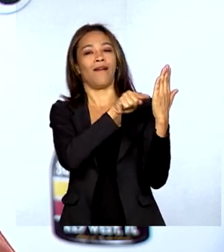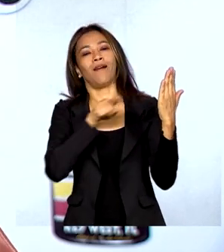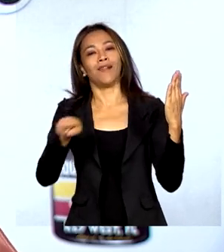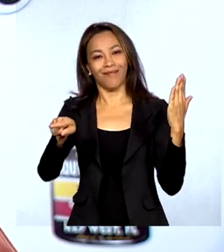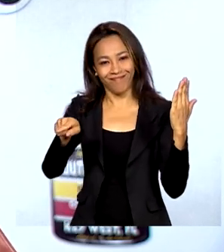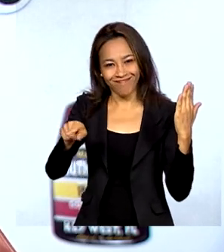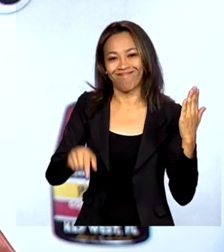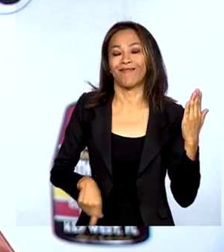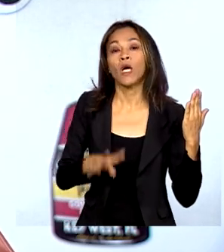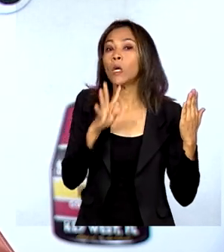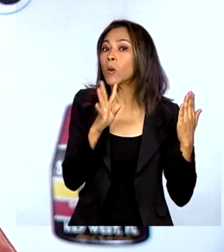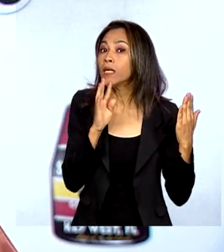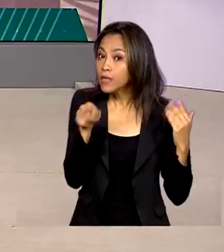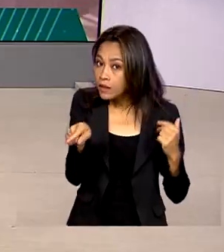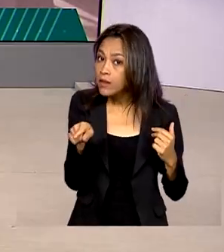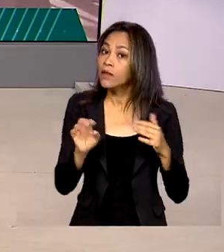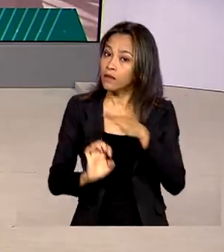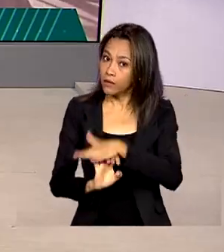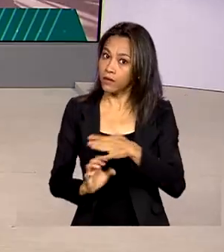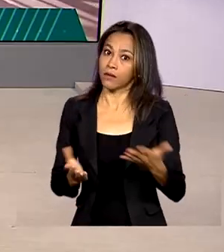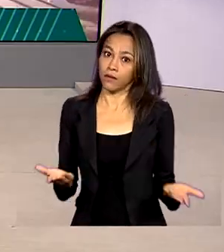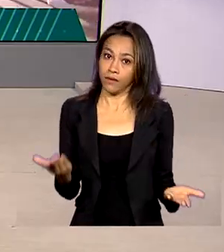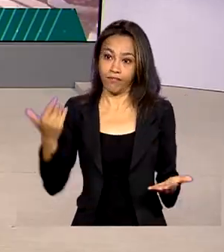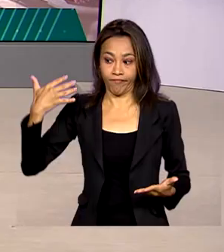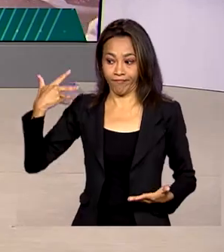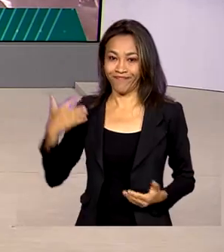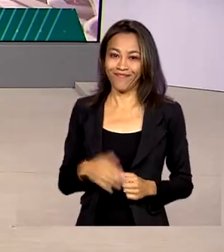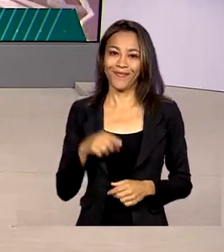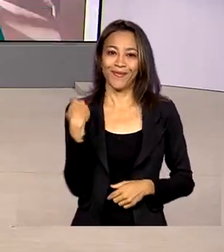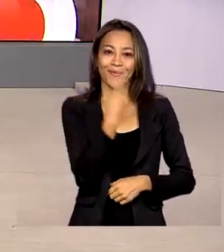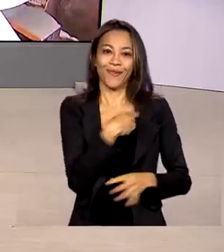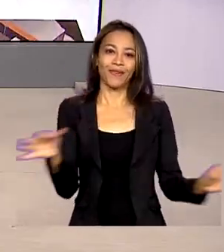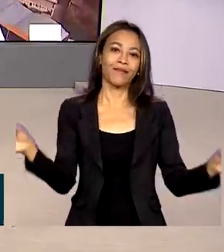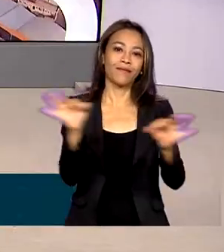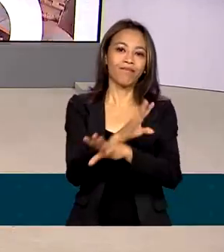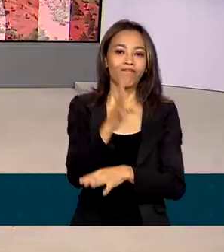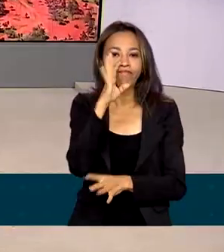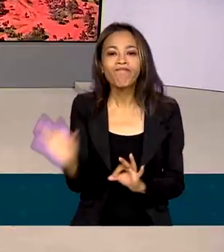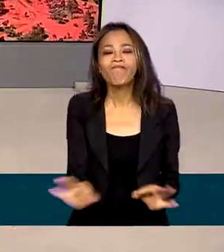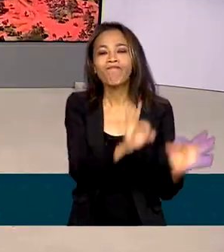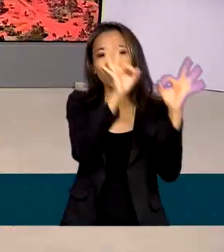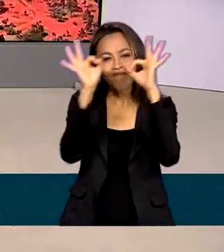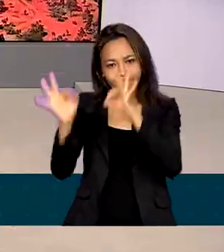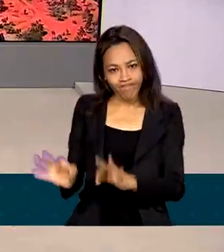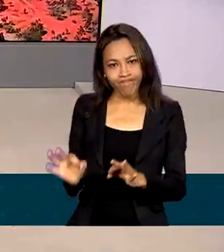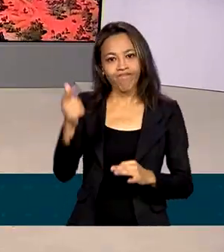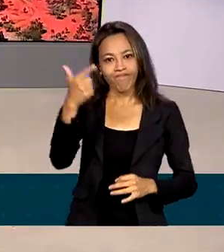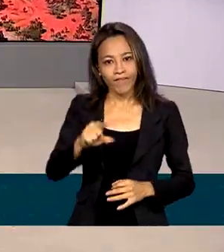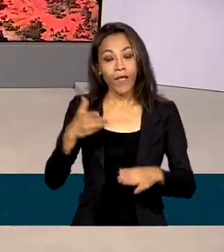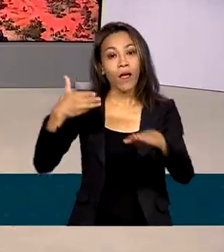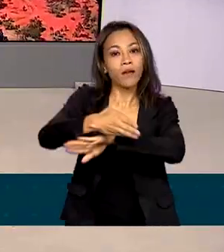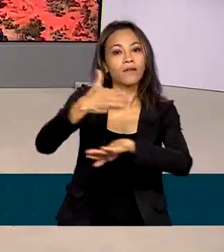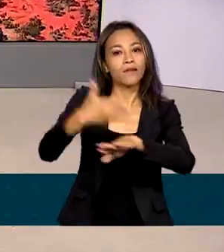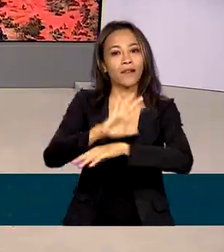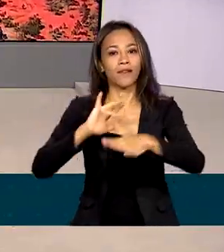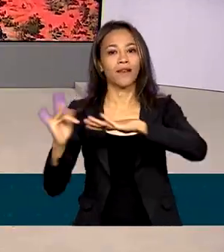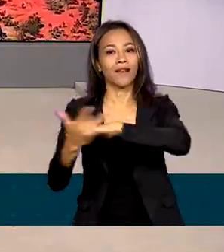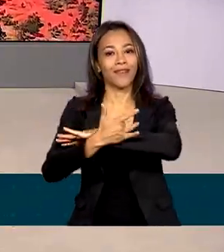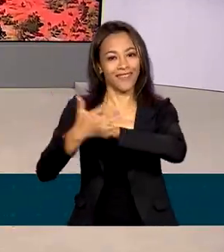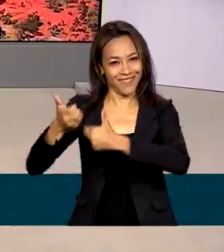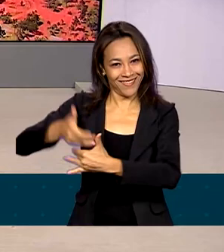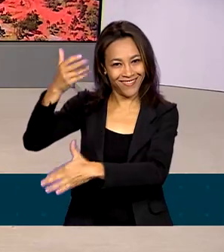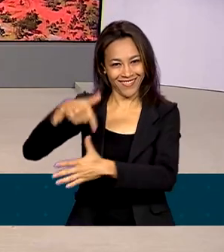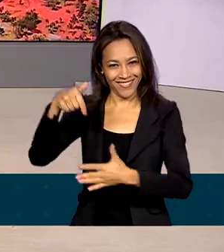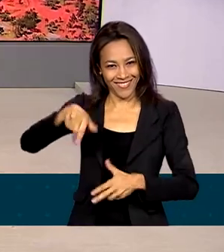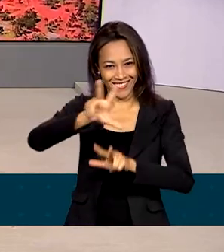histórico de quem está oferecendo. E a gente fica por aqui para rever as reportagens. Acesse as redes sociais da TV